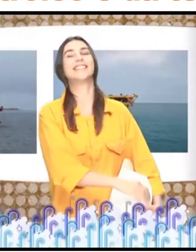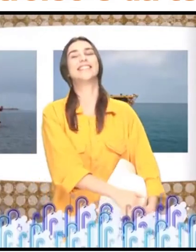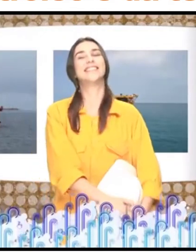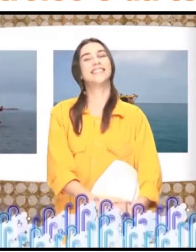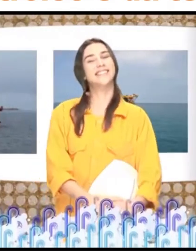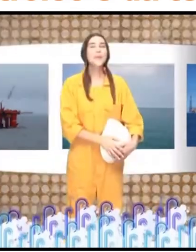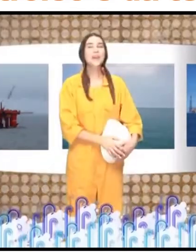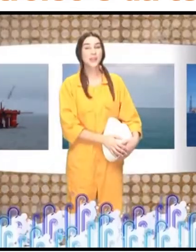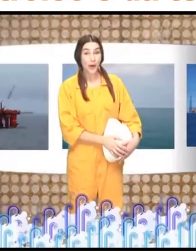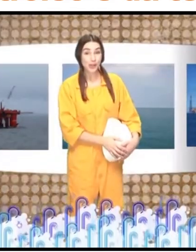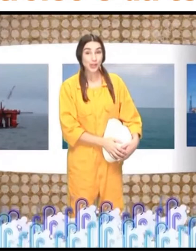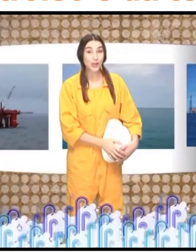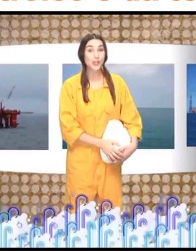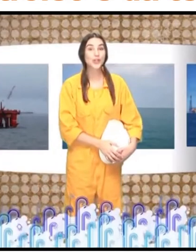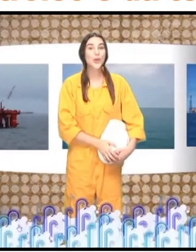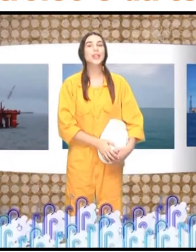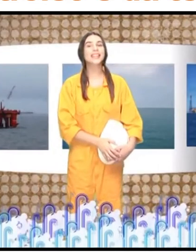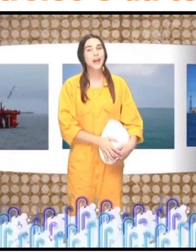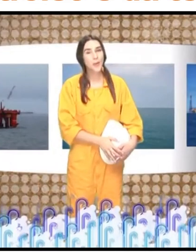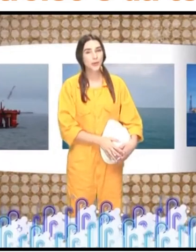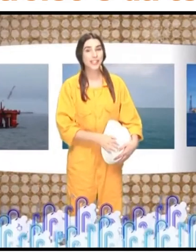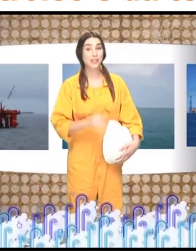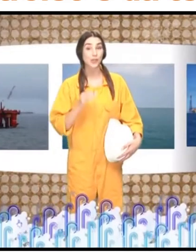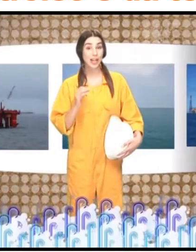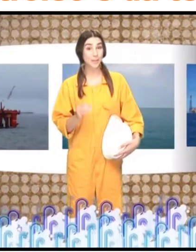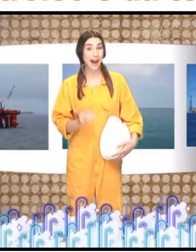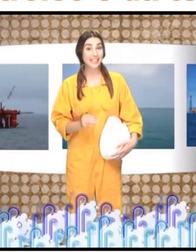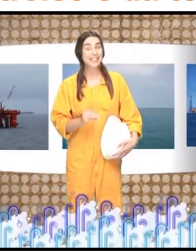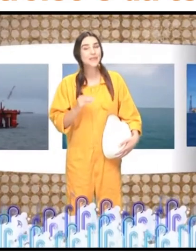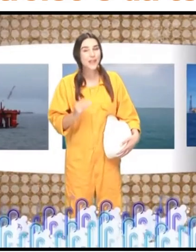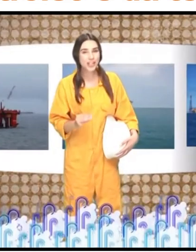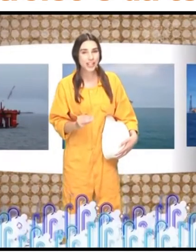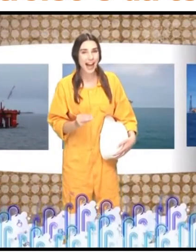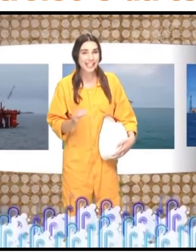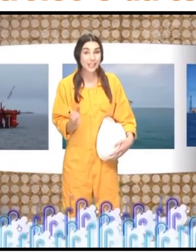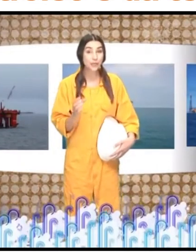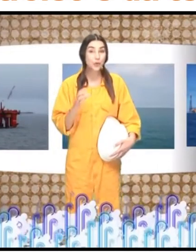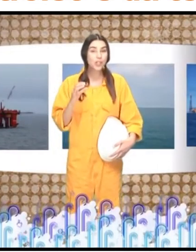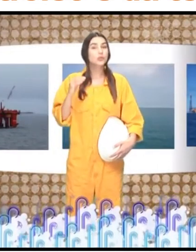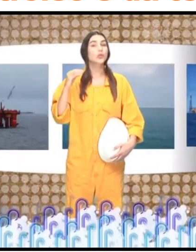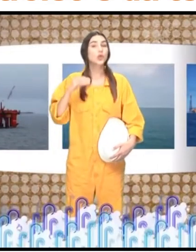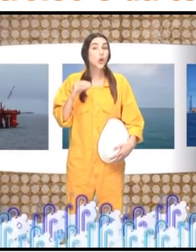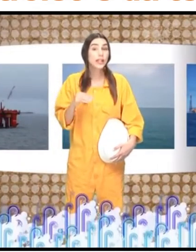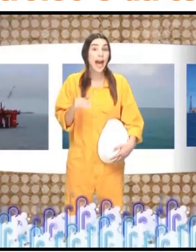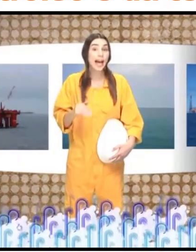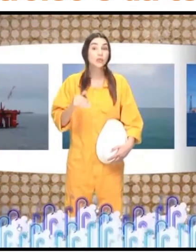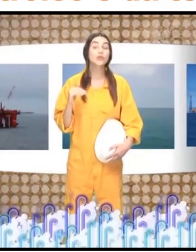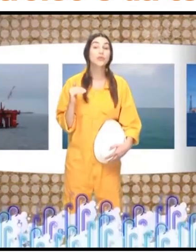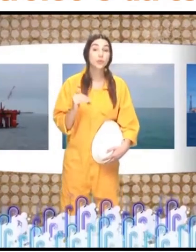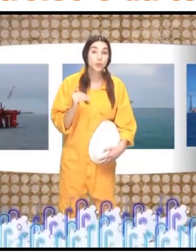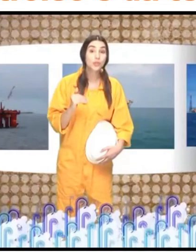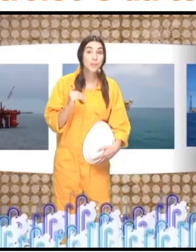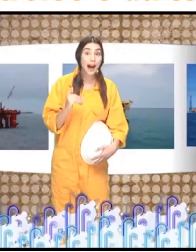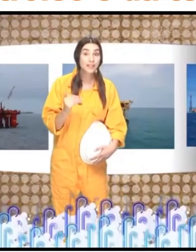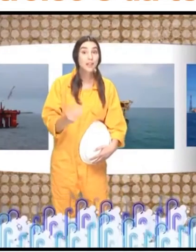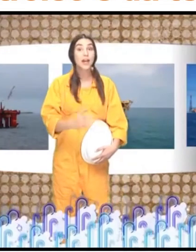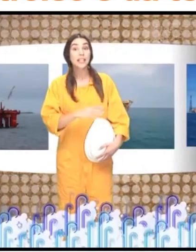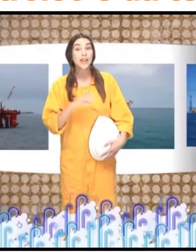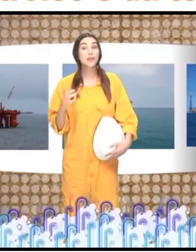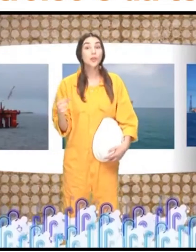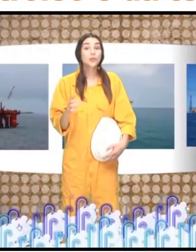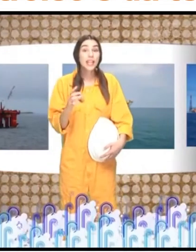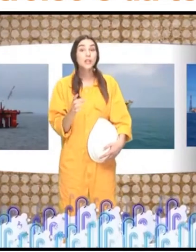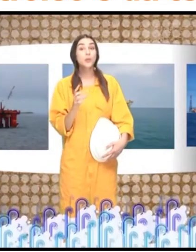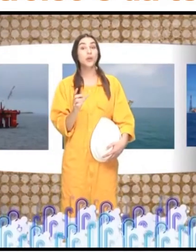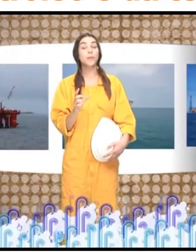petróleo. O petróleo se originou da decomposição de animais e vegetais que foram sendo soterrados no fundo dos mares